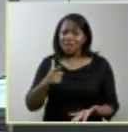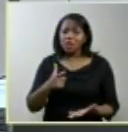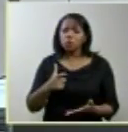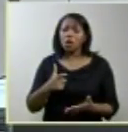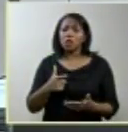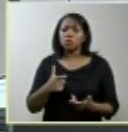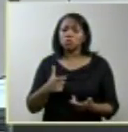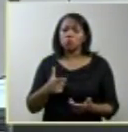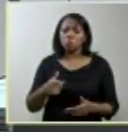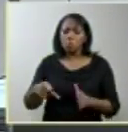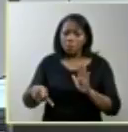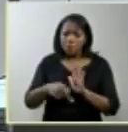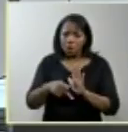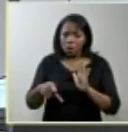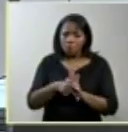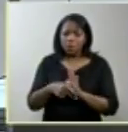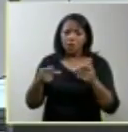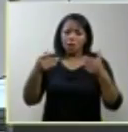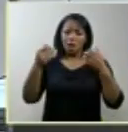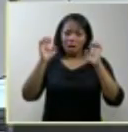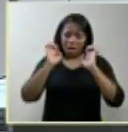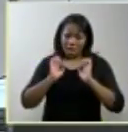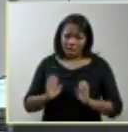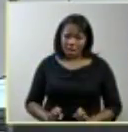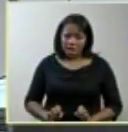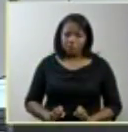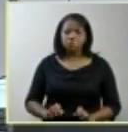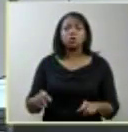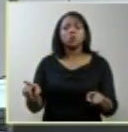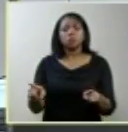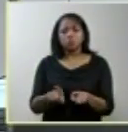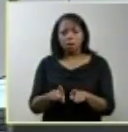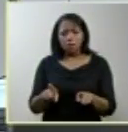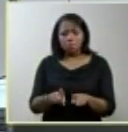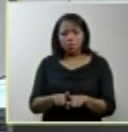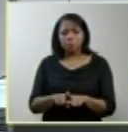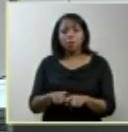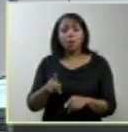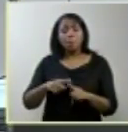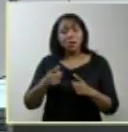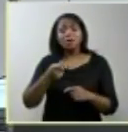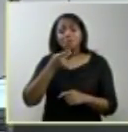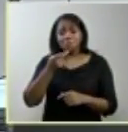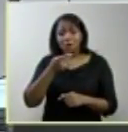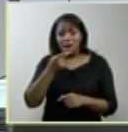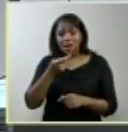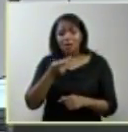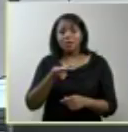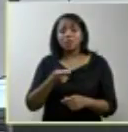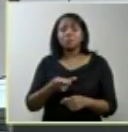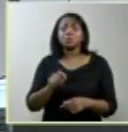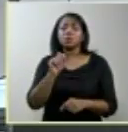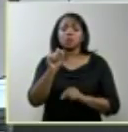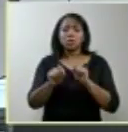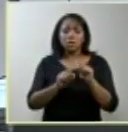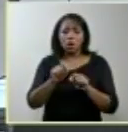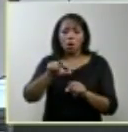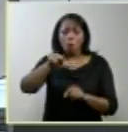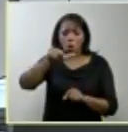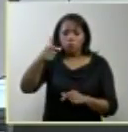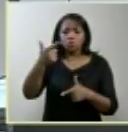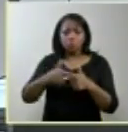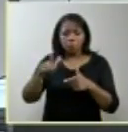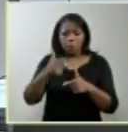o direito de estar no mundo a DPF 54 diz respeito apenas à anencefalia nenhuma outra